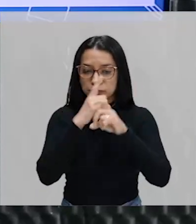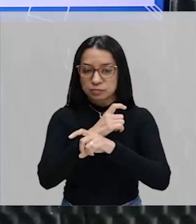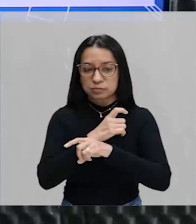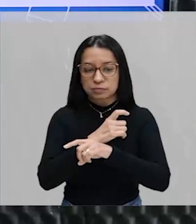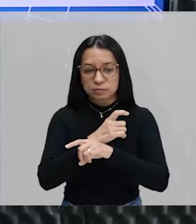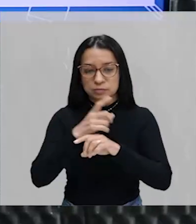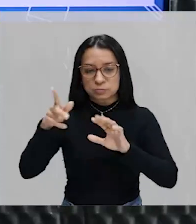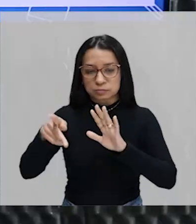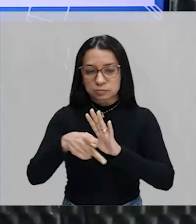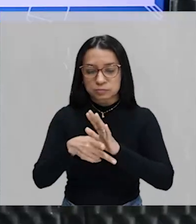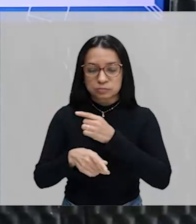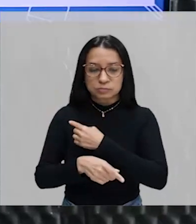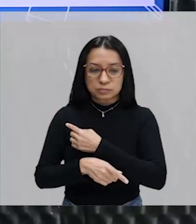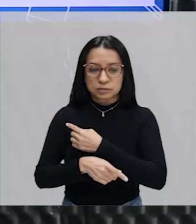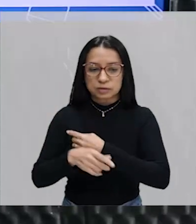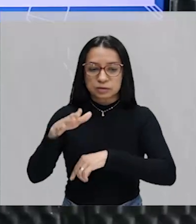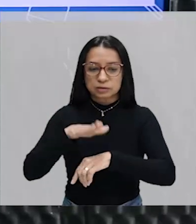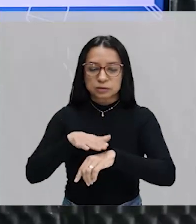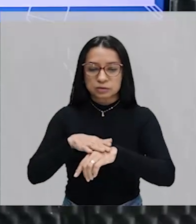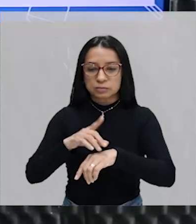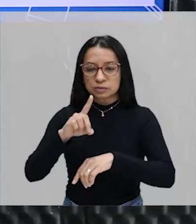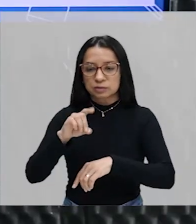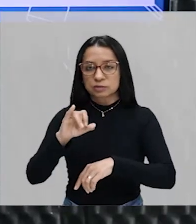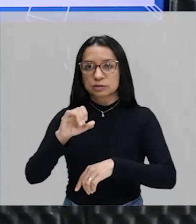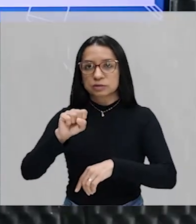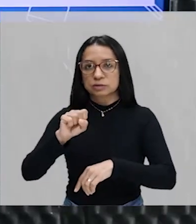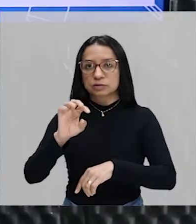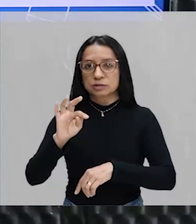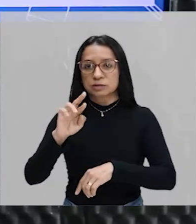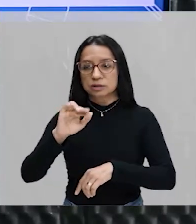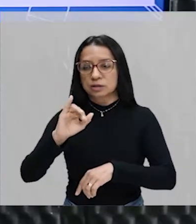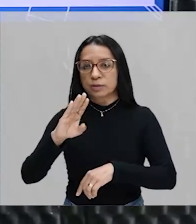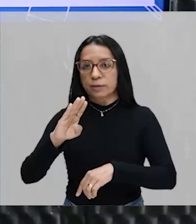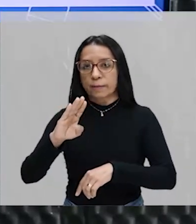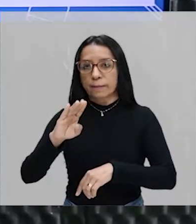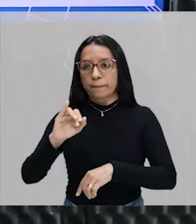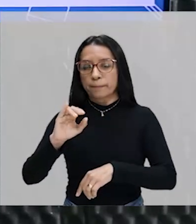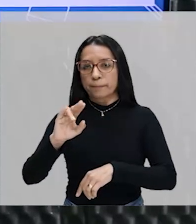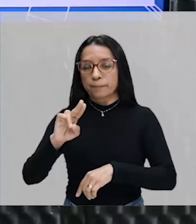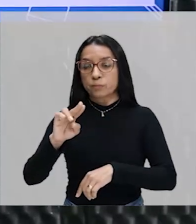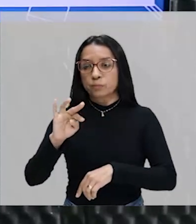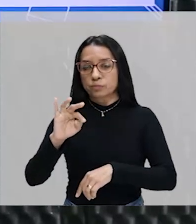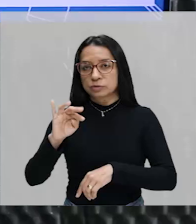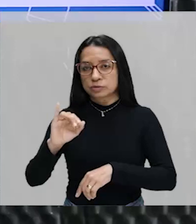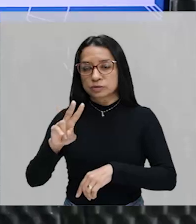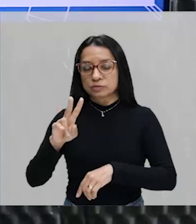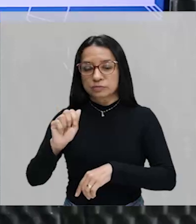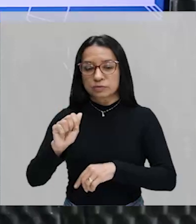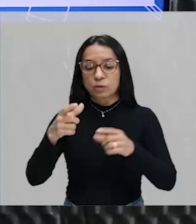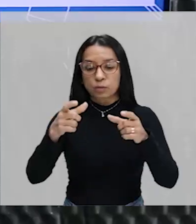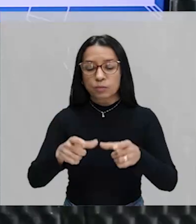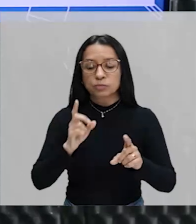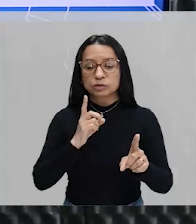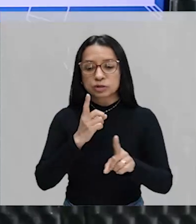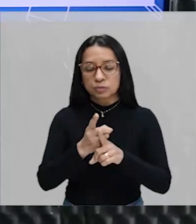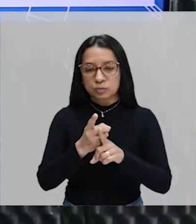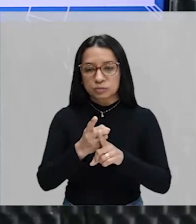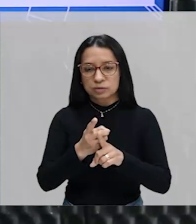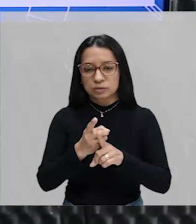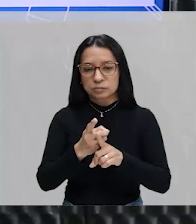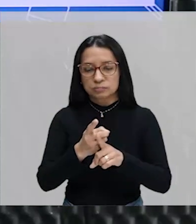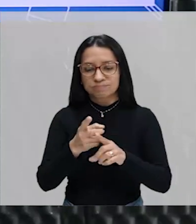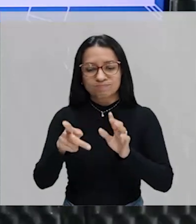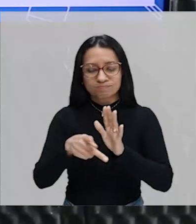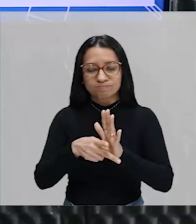propriedade aqui é a chamada distributiva da união, tá? E ela, onde é que eu acho essa propriedade? Na nossa aula anterior,